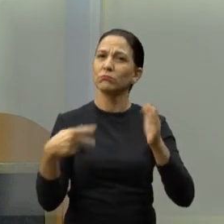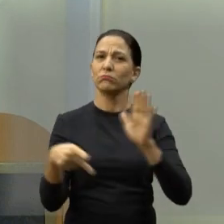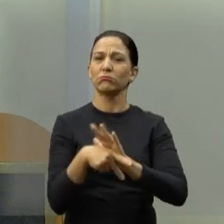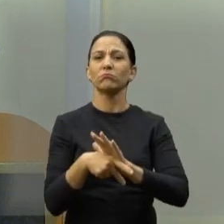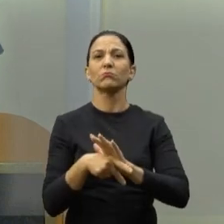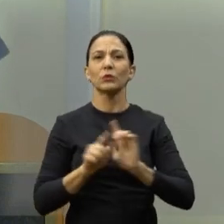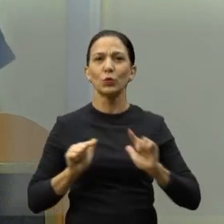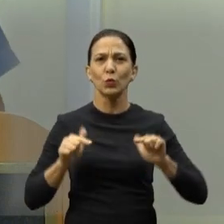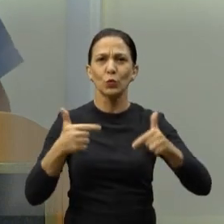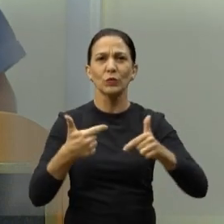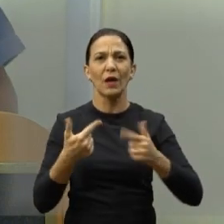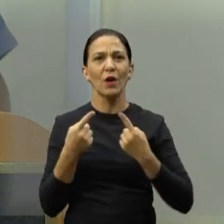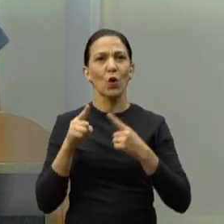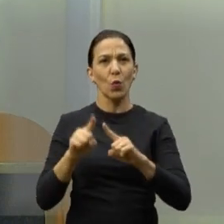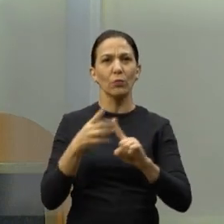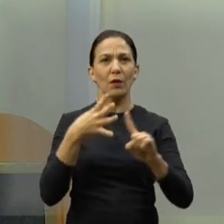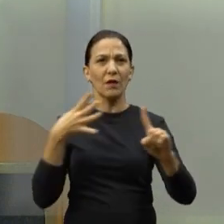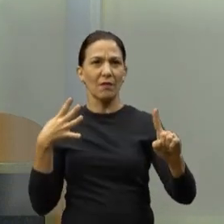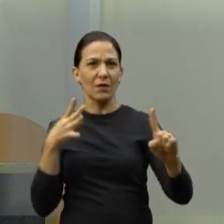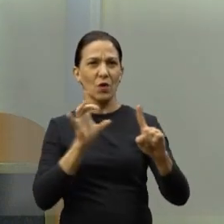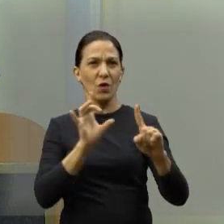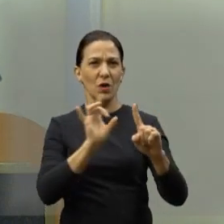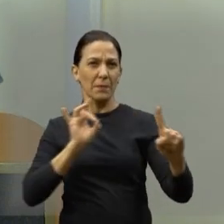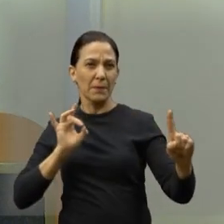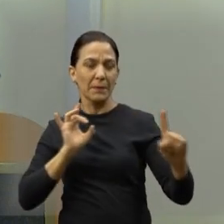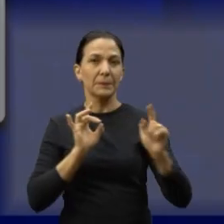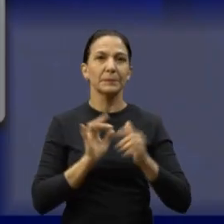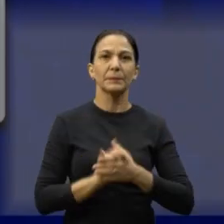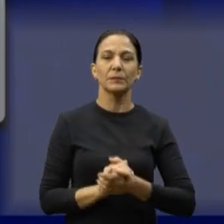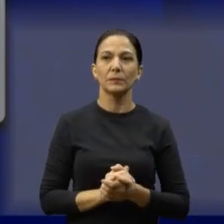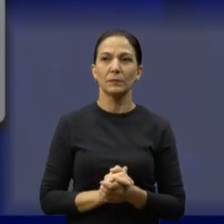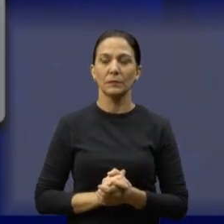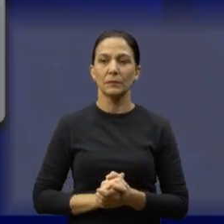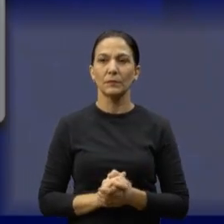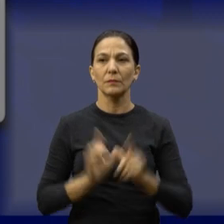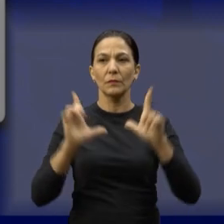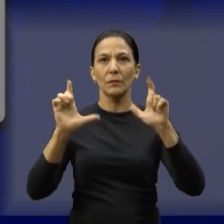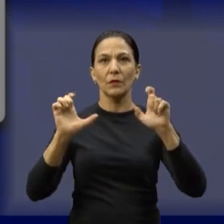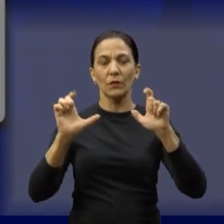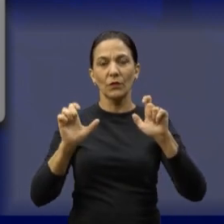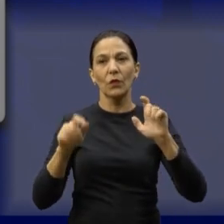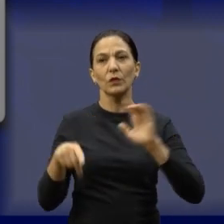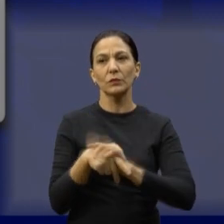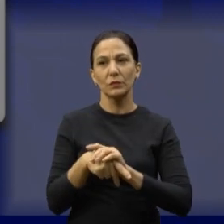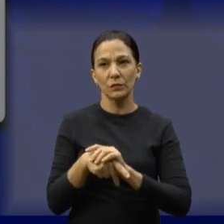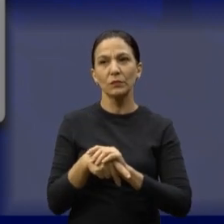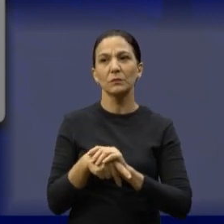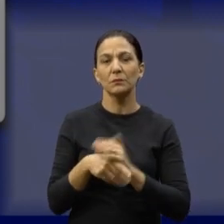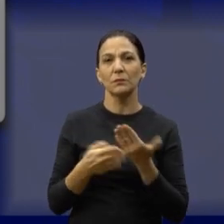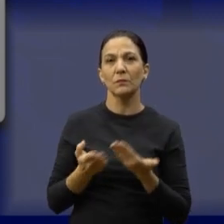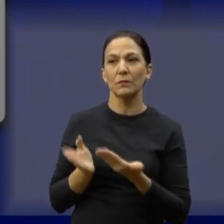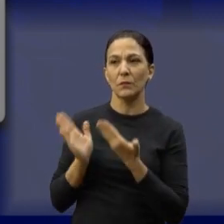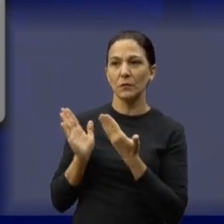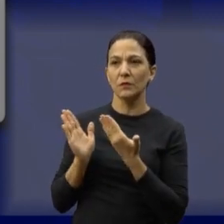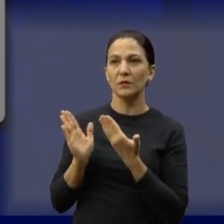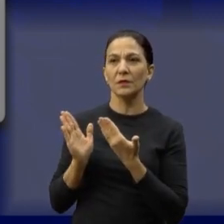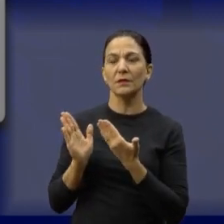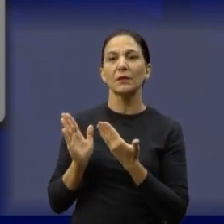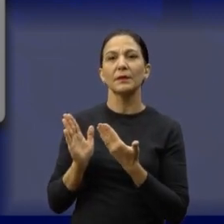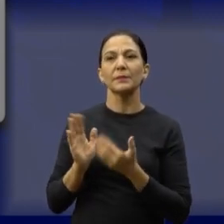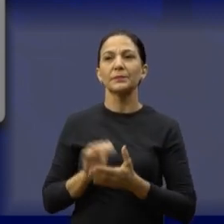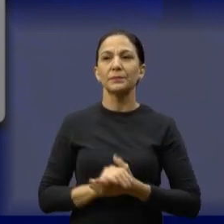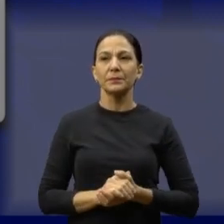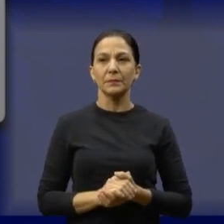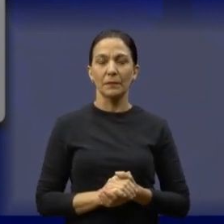é isso. Pode passar. Então aí são as fotos, né, da mesa, que foi bastante legal, interessante, importante.